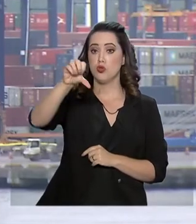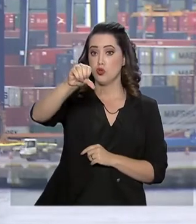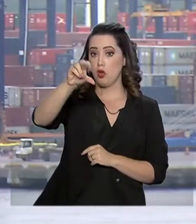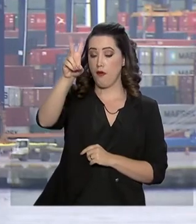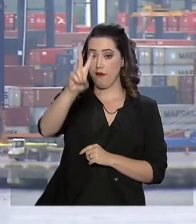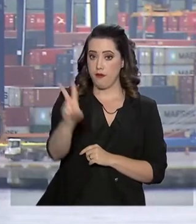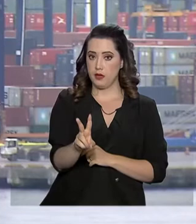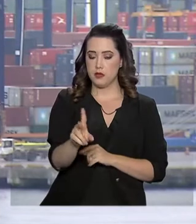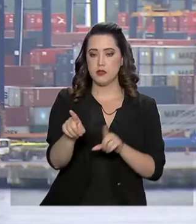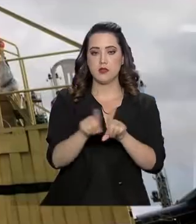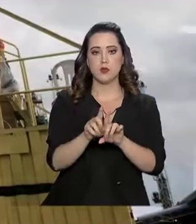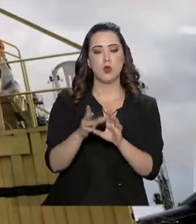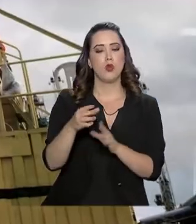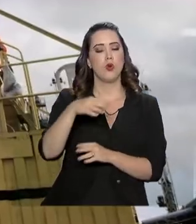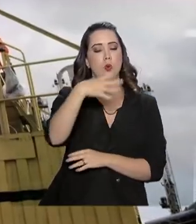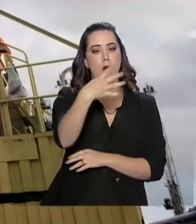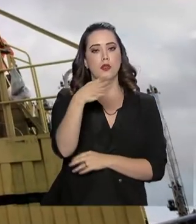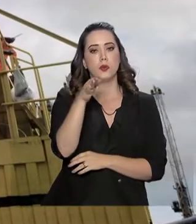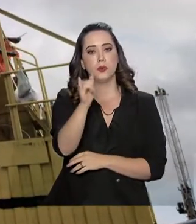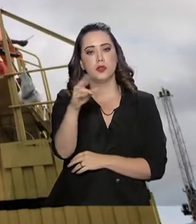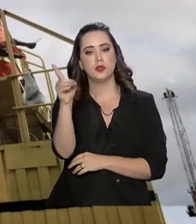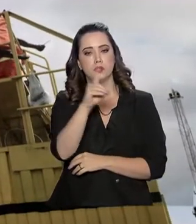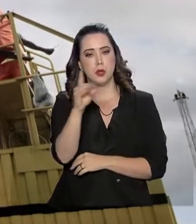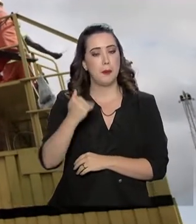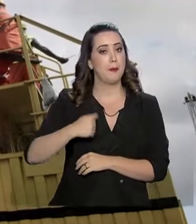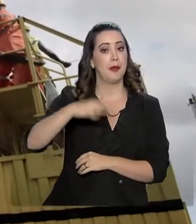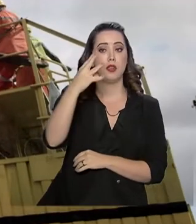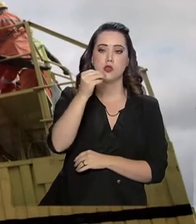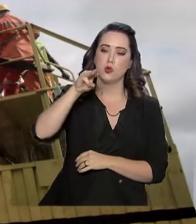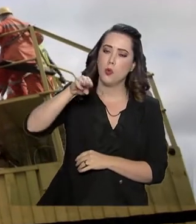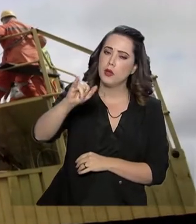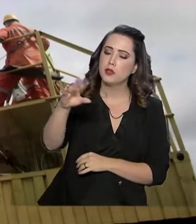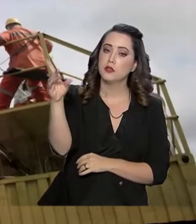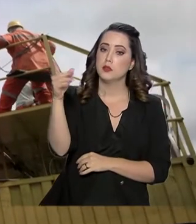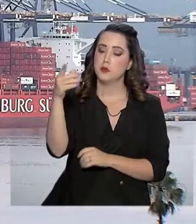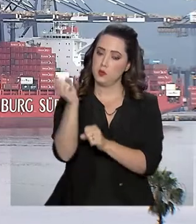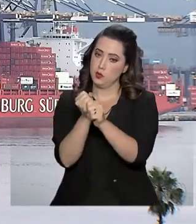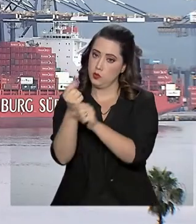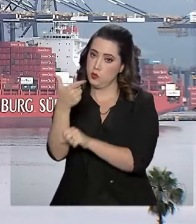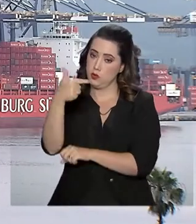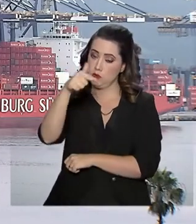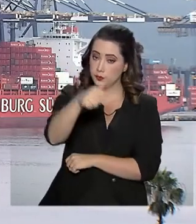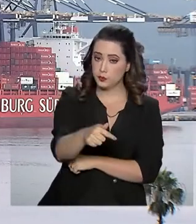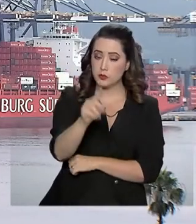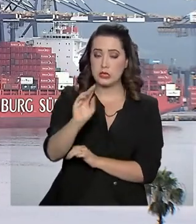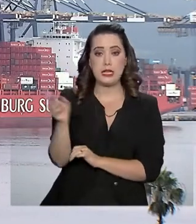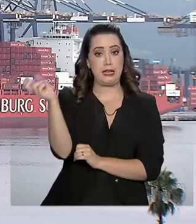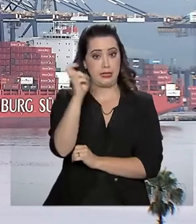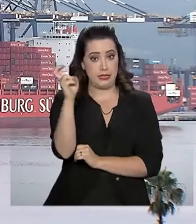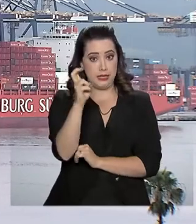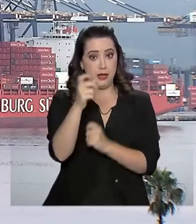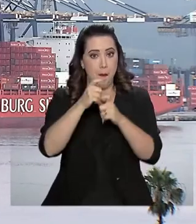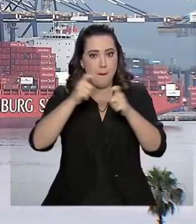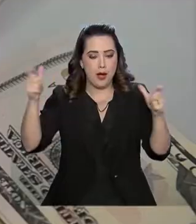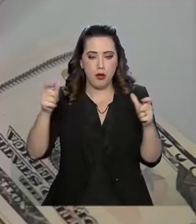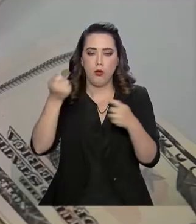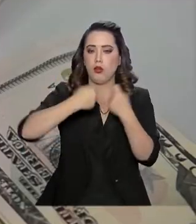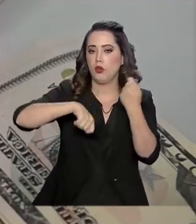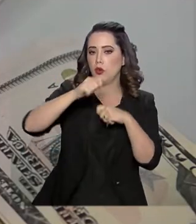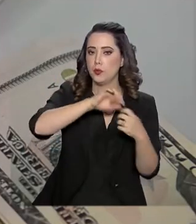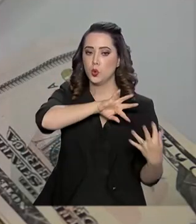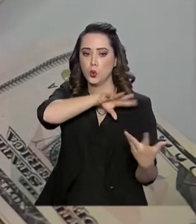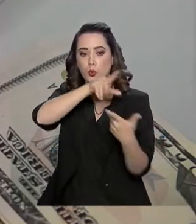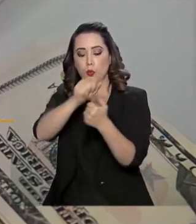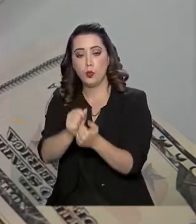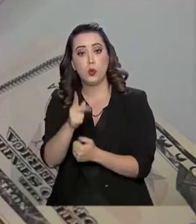bilhões e meio de dólares para mais de 40 bilhões em 2017. É a quinta maior economia do mundo, com um PIB